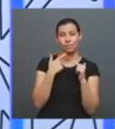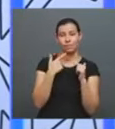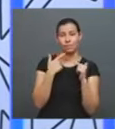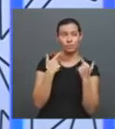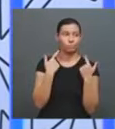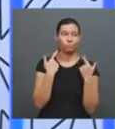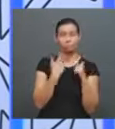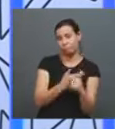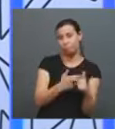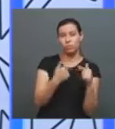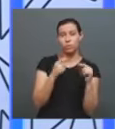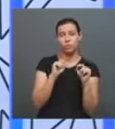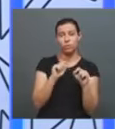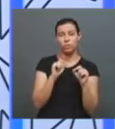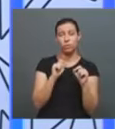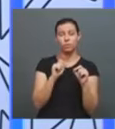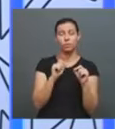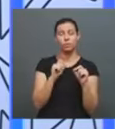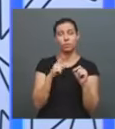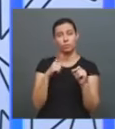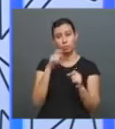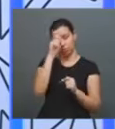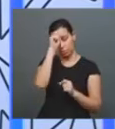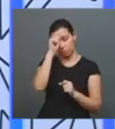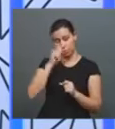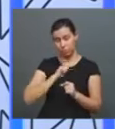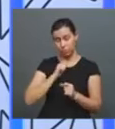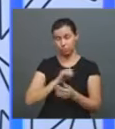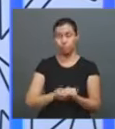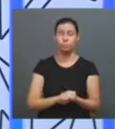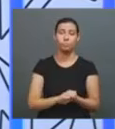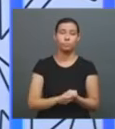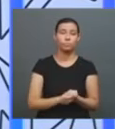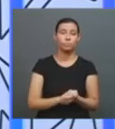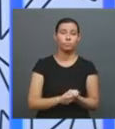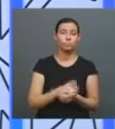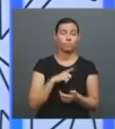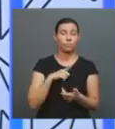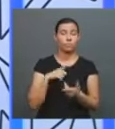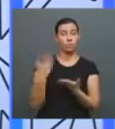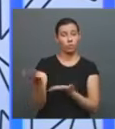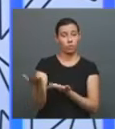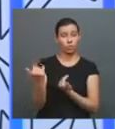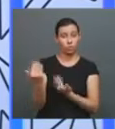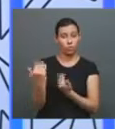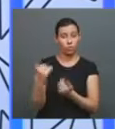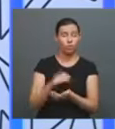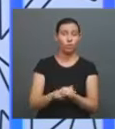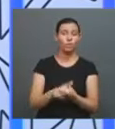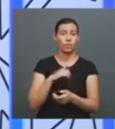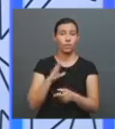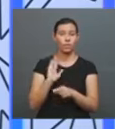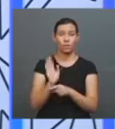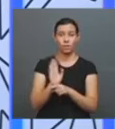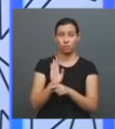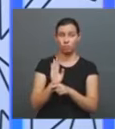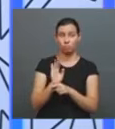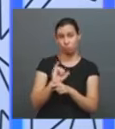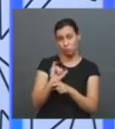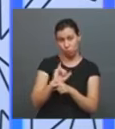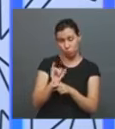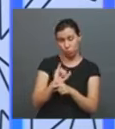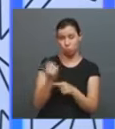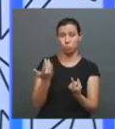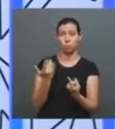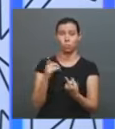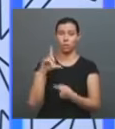Mas uma das coisas que é interessante é, hoje você tem muitos jovens que se dedicam a ter canais de YouTube, de Instagram, de Facebook,